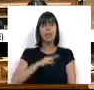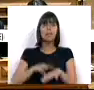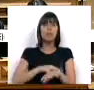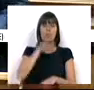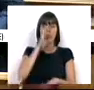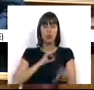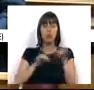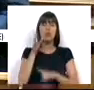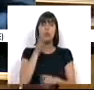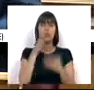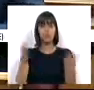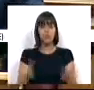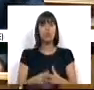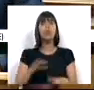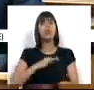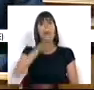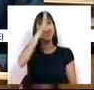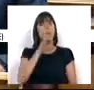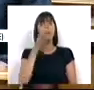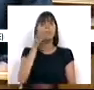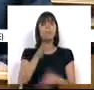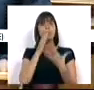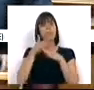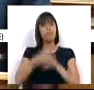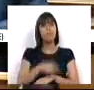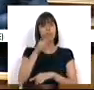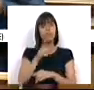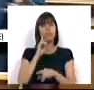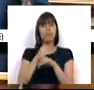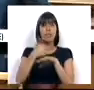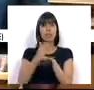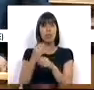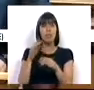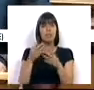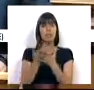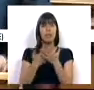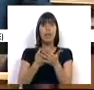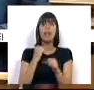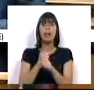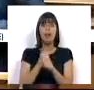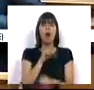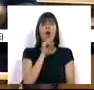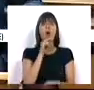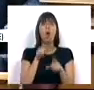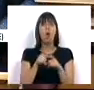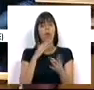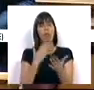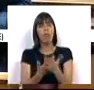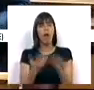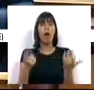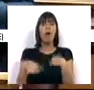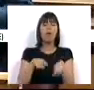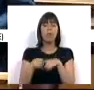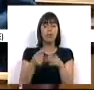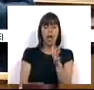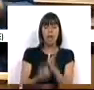Senhoras do Governo, senhoras e senhores deputados, o Sr. Ministro falou na sua intervenção da segmentação do mercado de trabalho, das oportunidades preenchidas, das